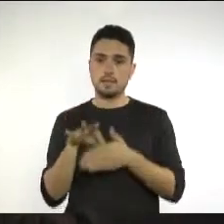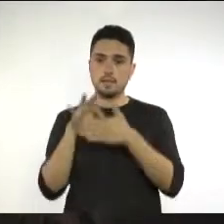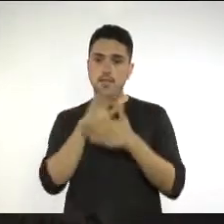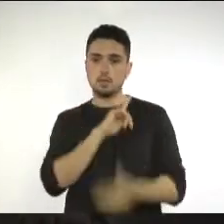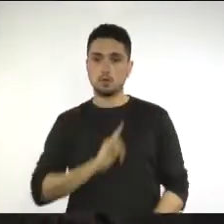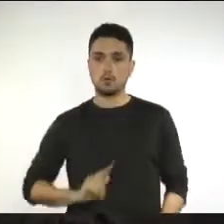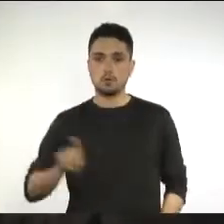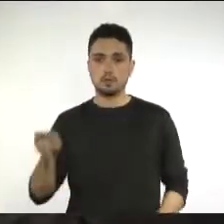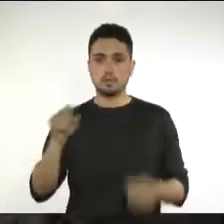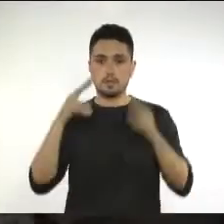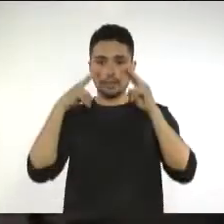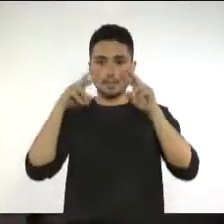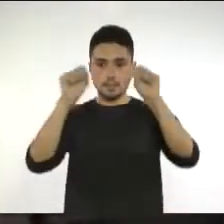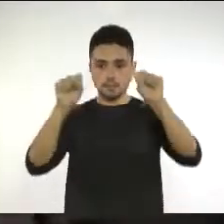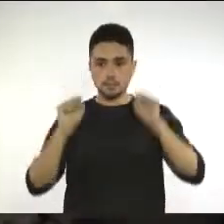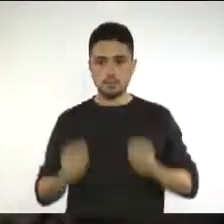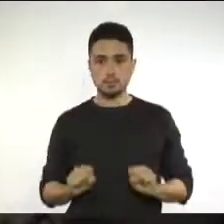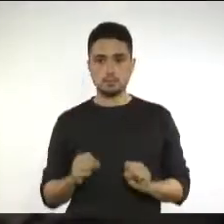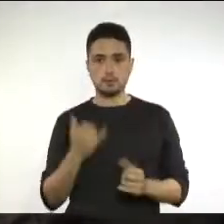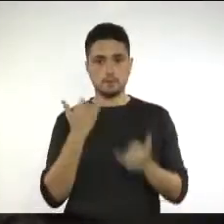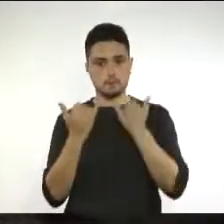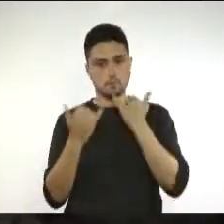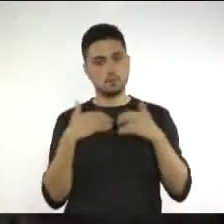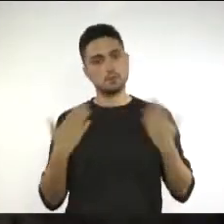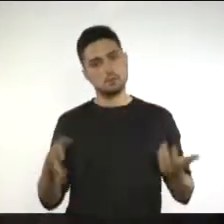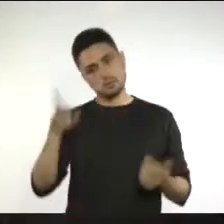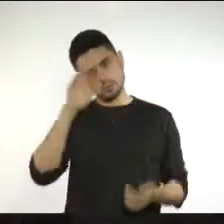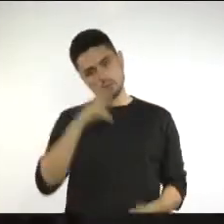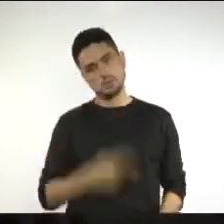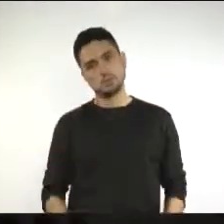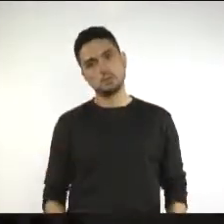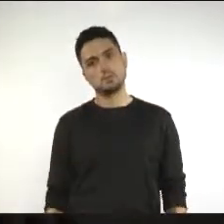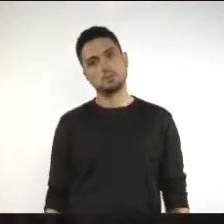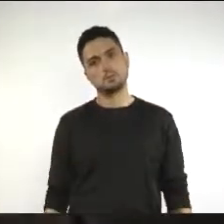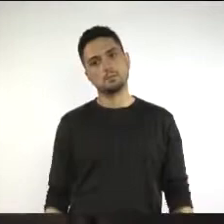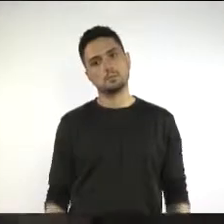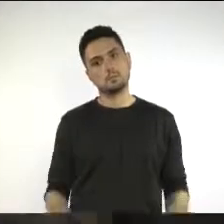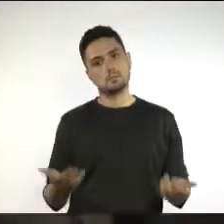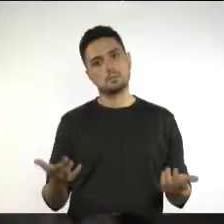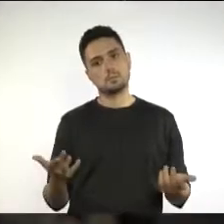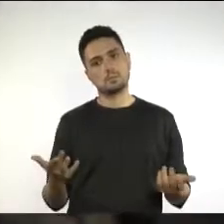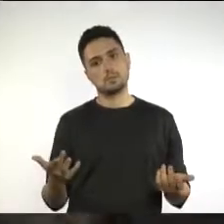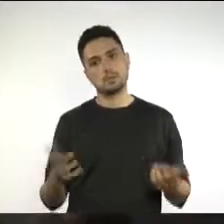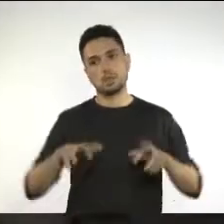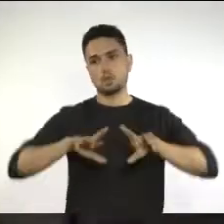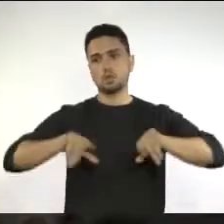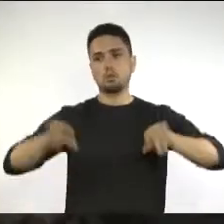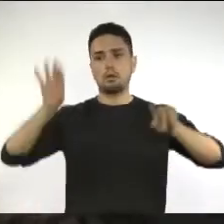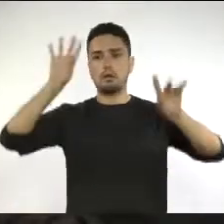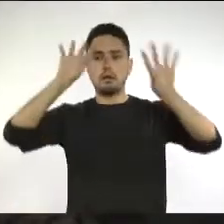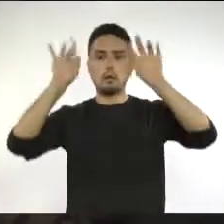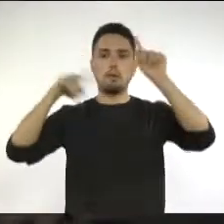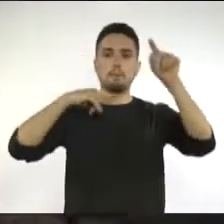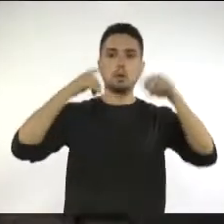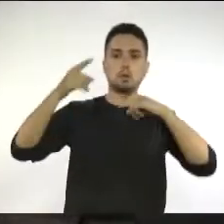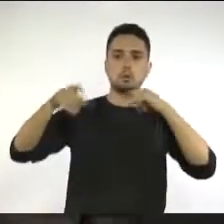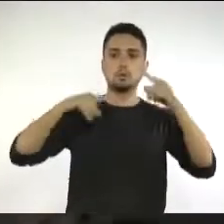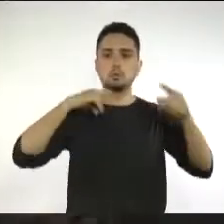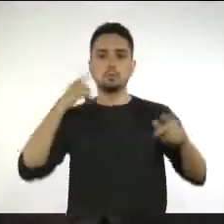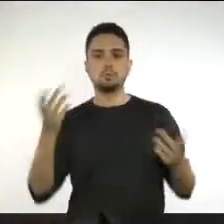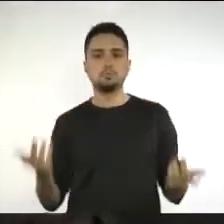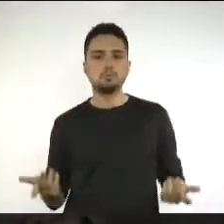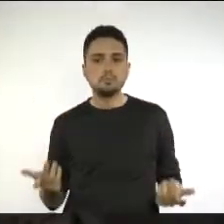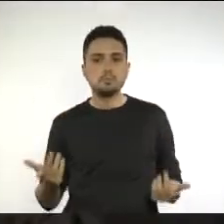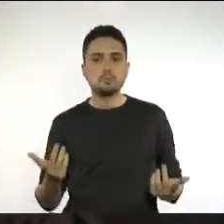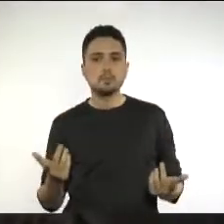testemunha dessa informação. Então, senhor Presidente, mais do que nunca, saímos da esfera de presunção da ilicitude e devemos, mais do que